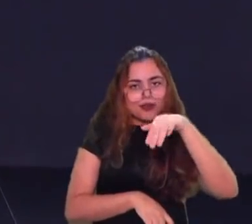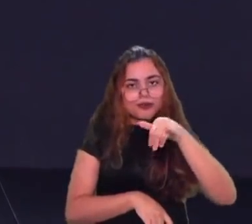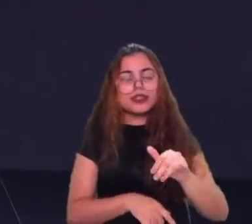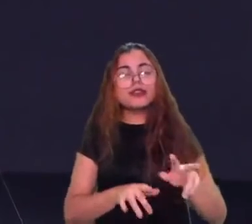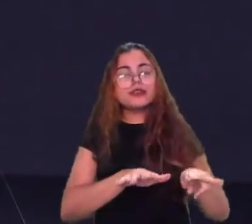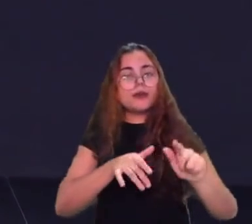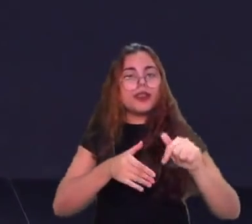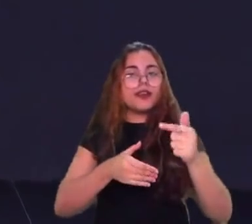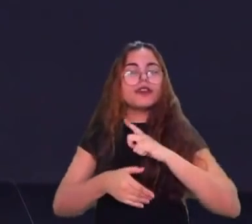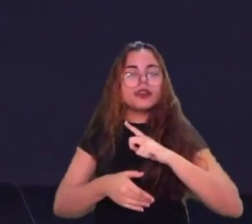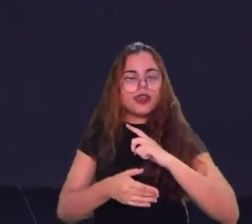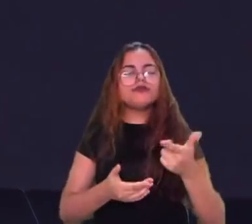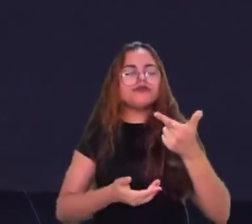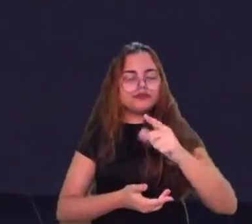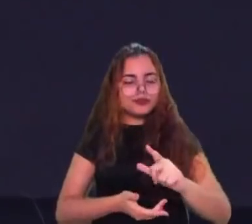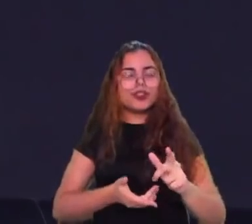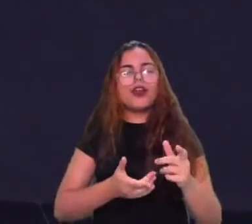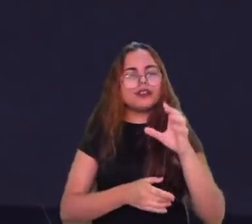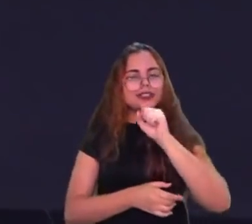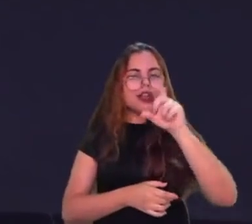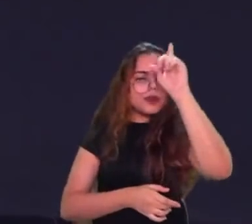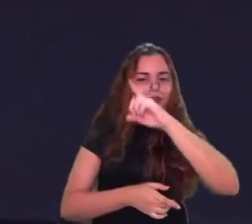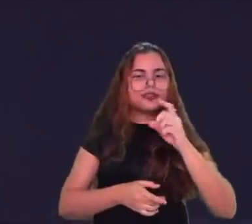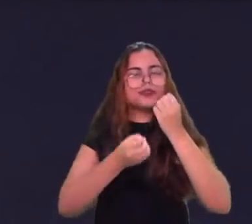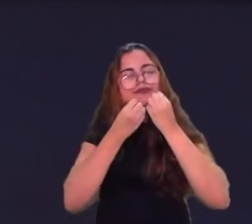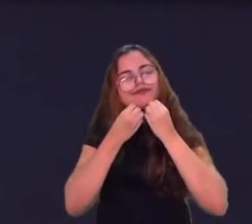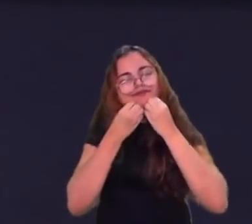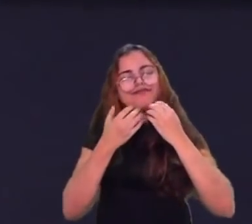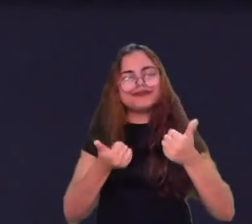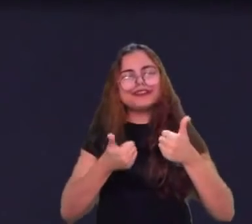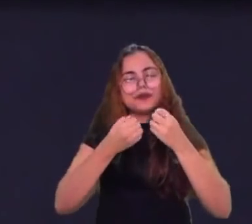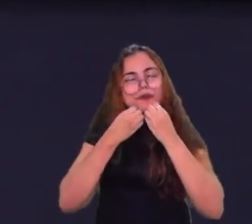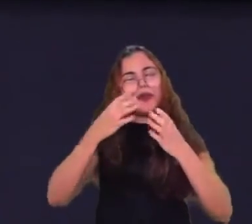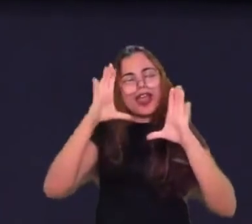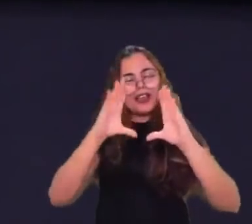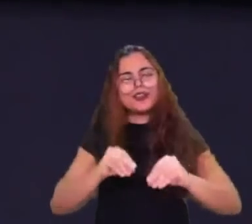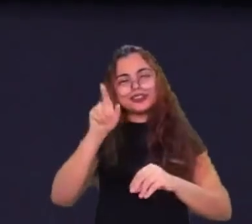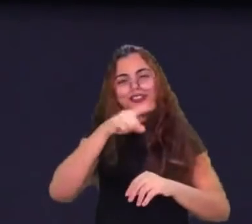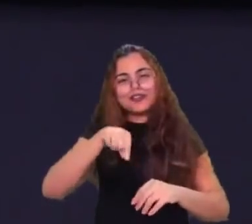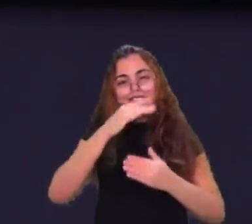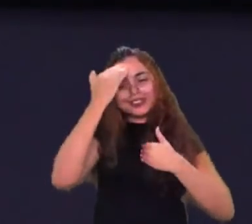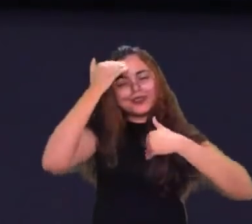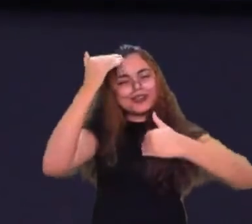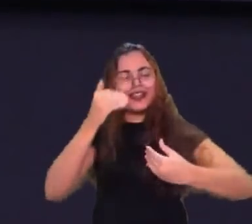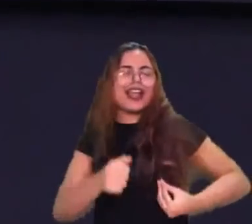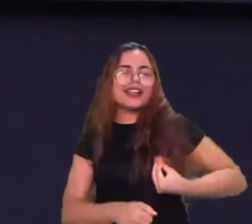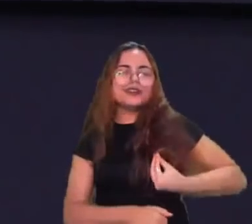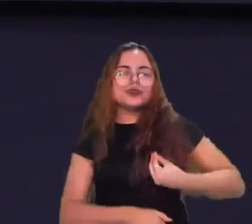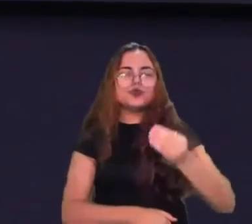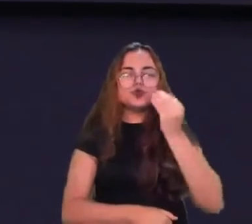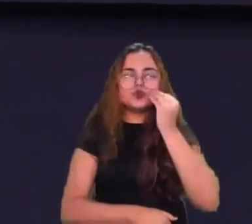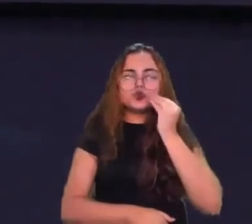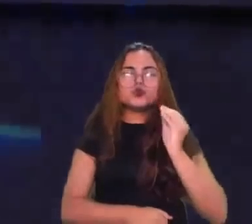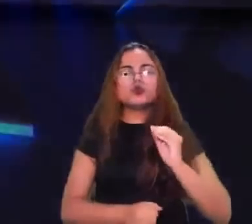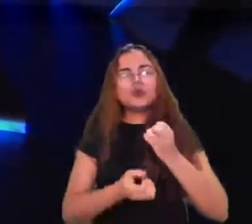com jogos que já mostramos então muito obrigado pela companhia de todos vocês mais um dia um bom resto de domingo pra vocês boa noite até mais